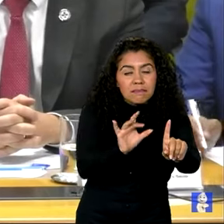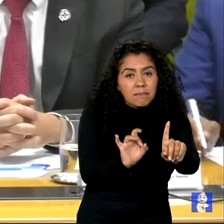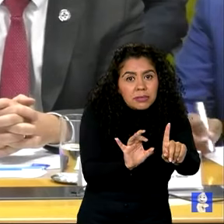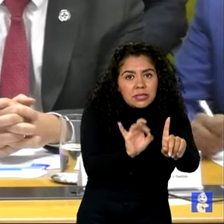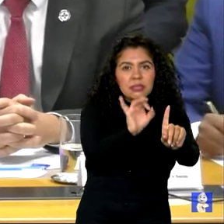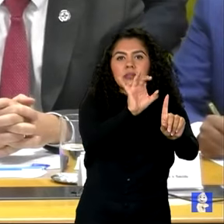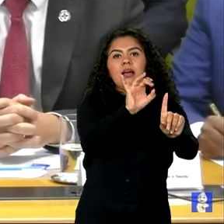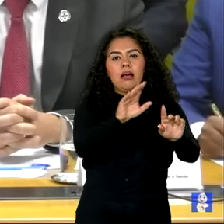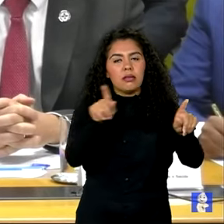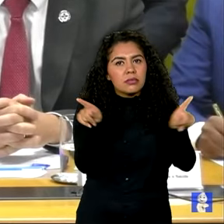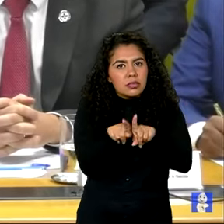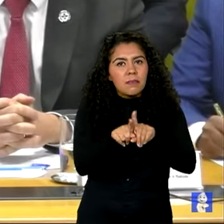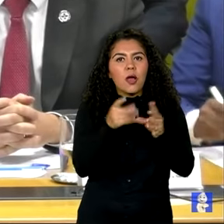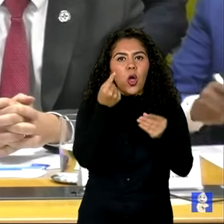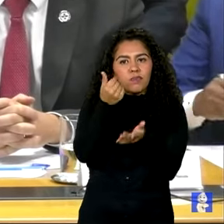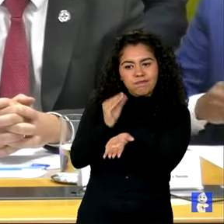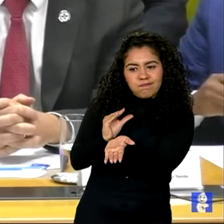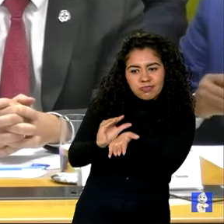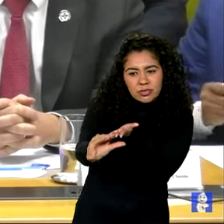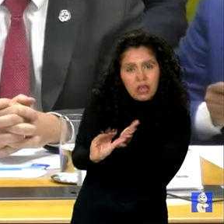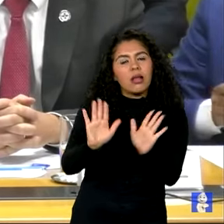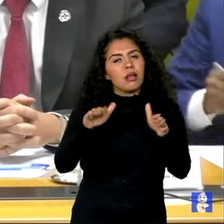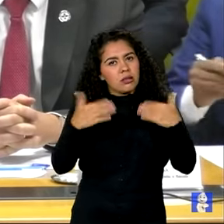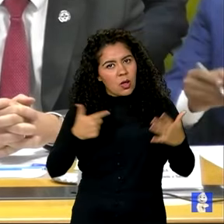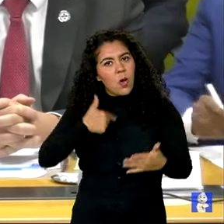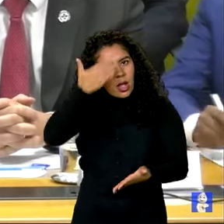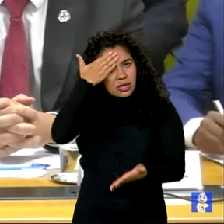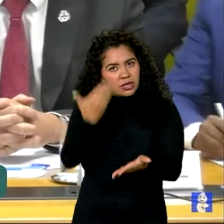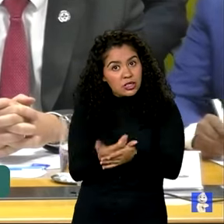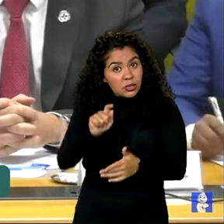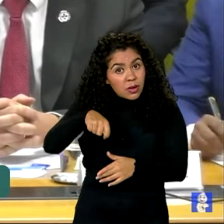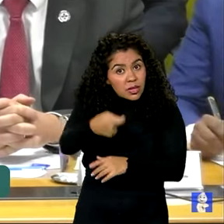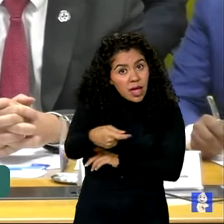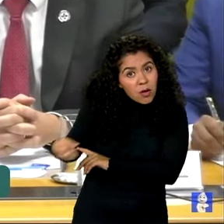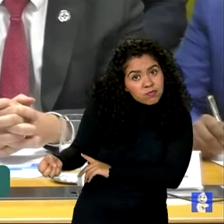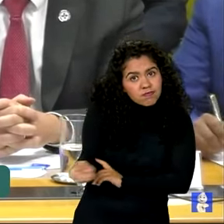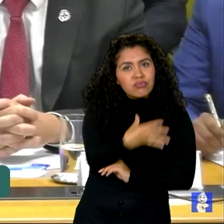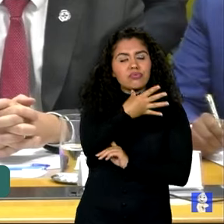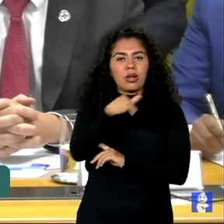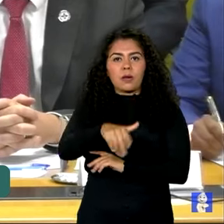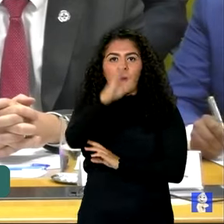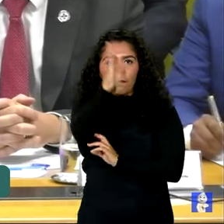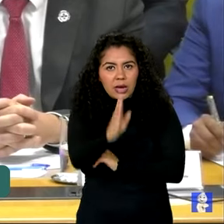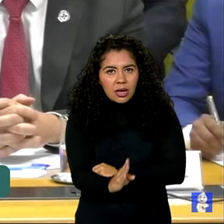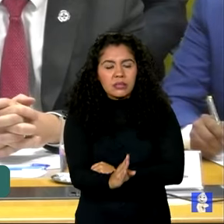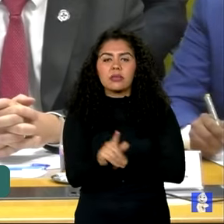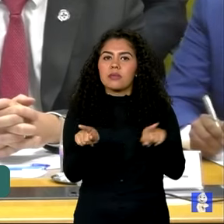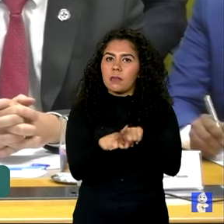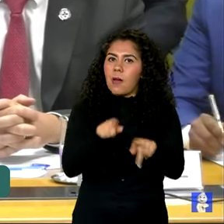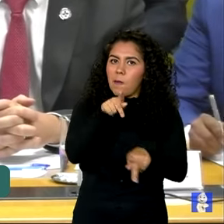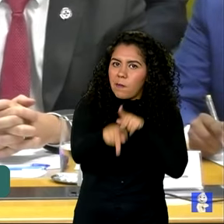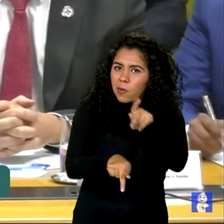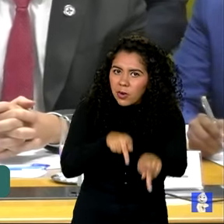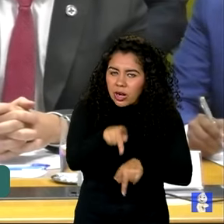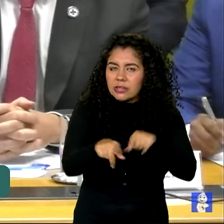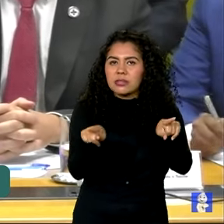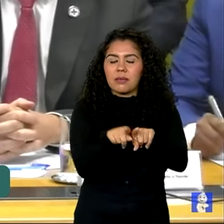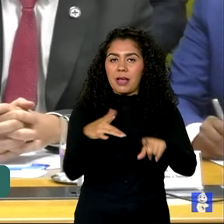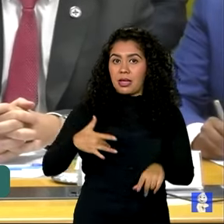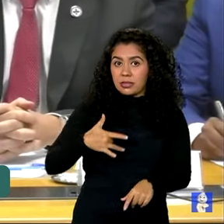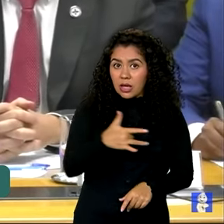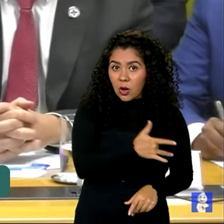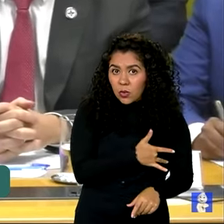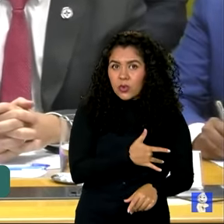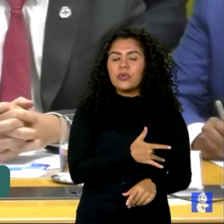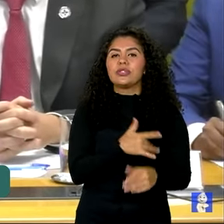o mesmo modelo de financiamento. Então, acho que é uma inovação que o Brasil, a nossa população, a saúde da nossa